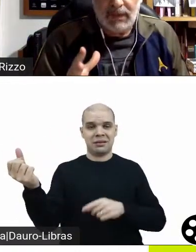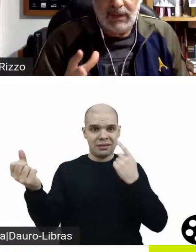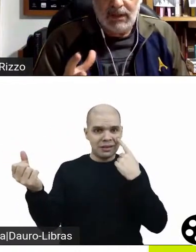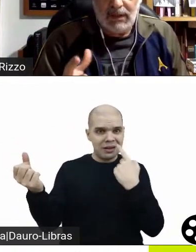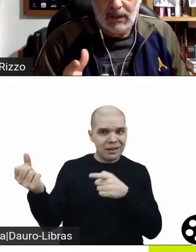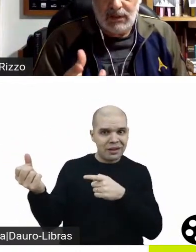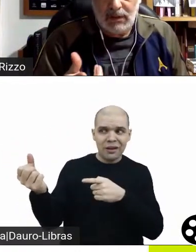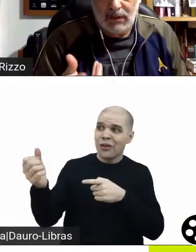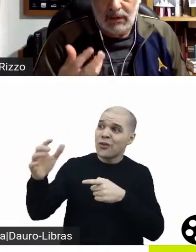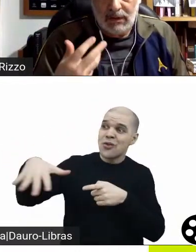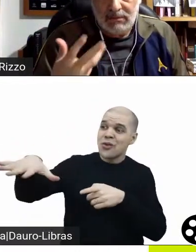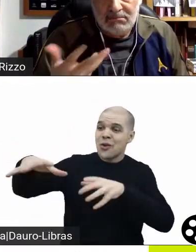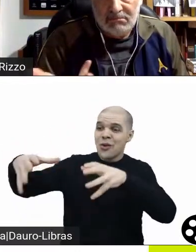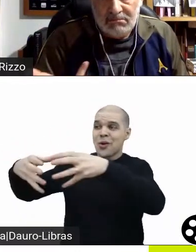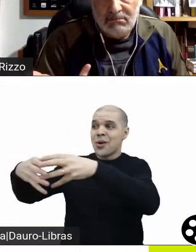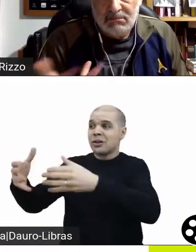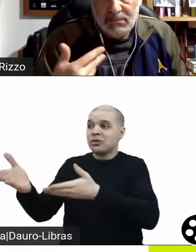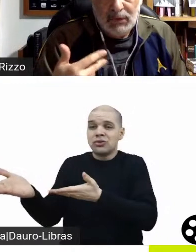vista, porque,